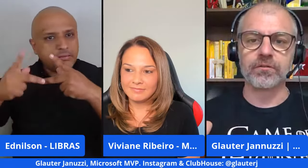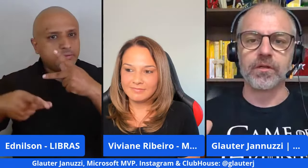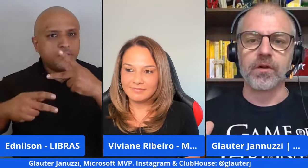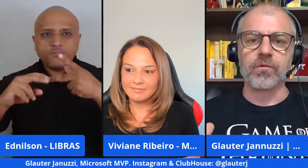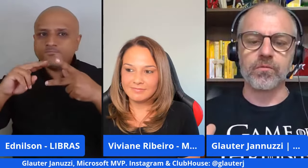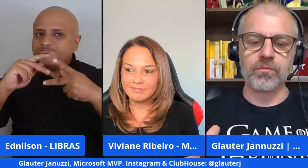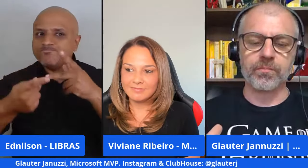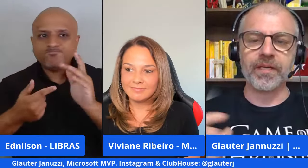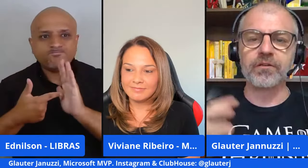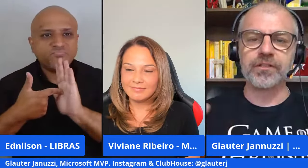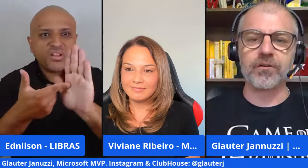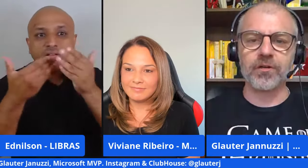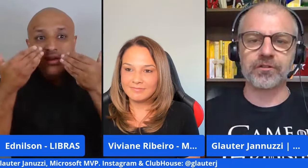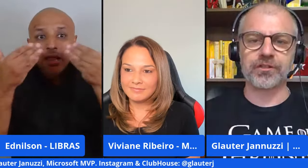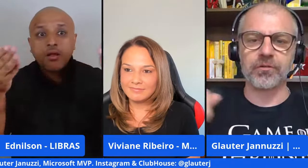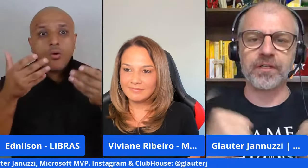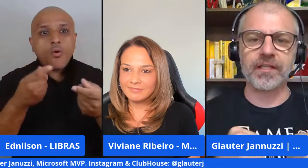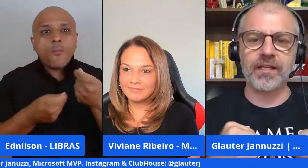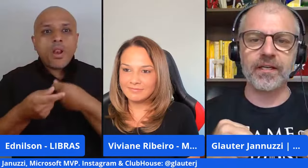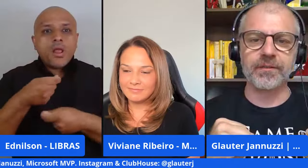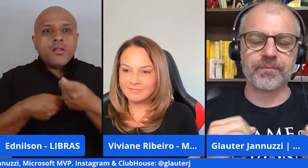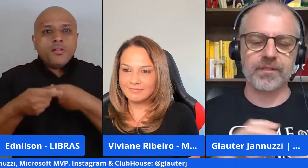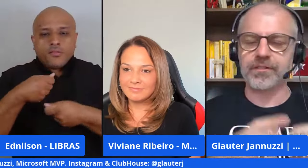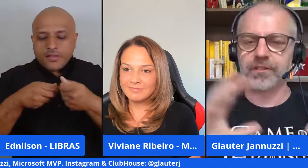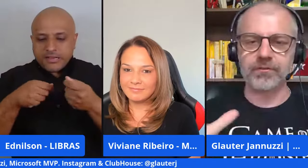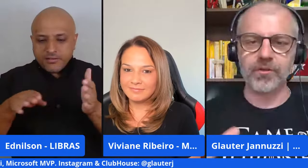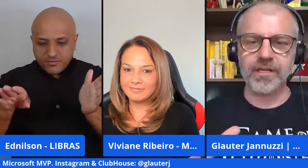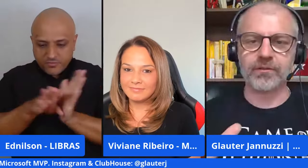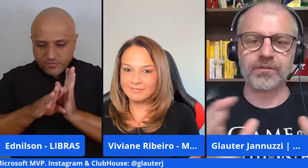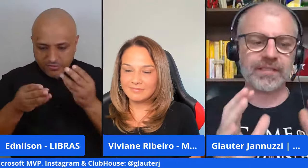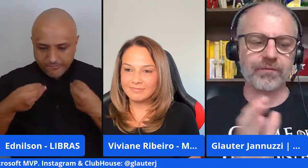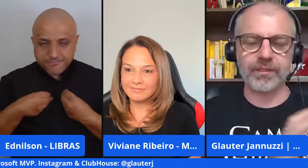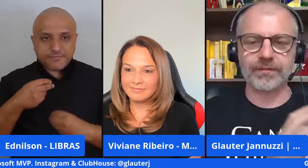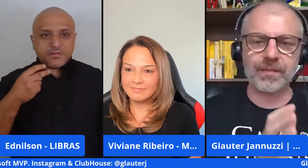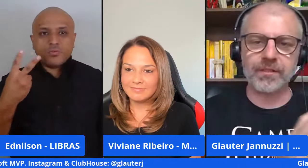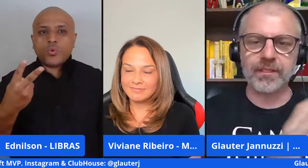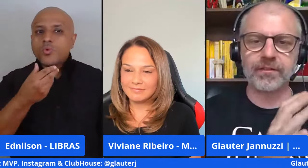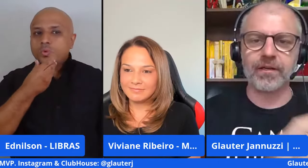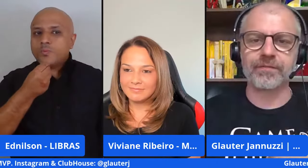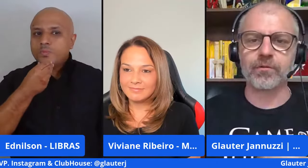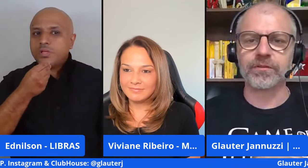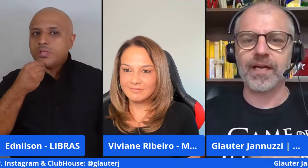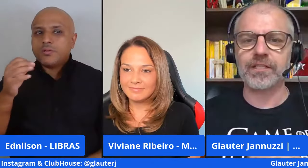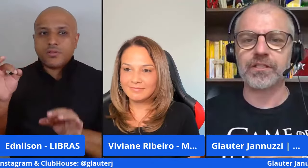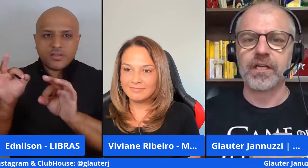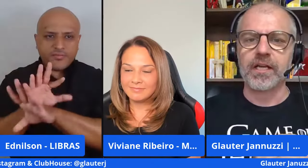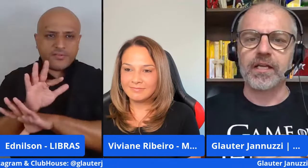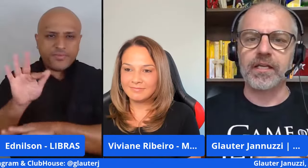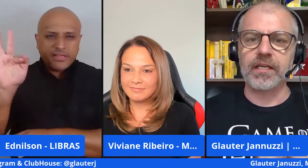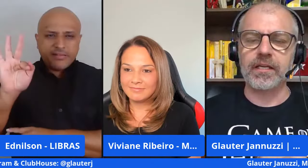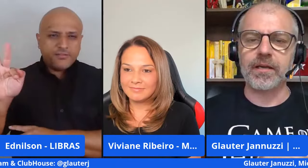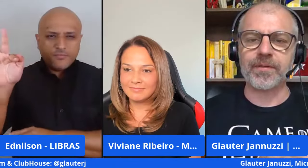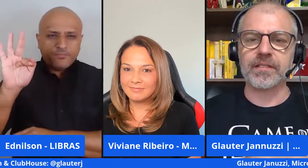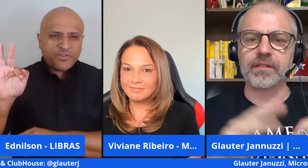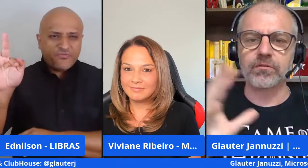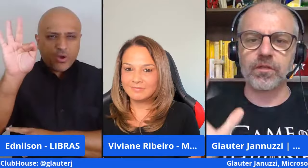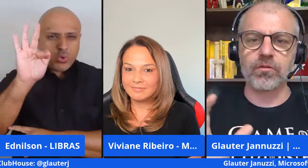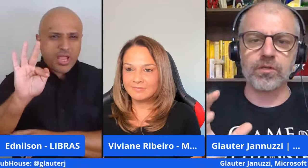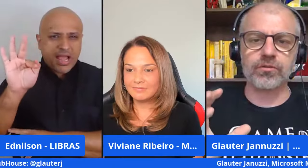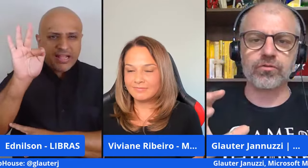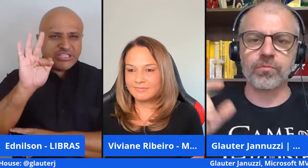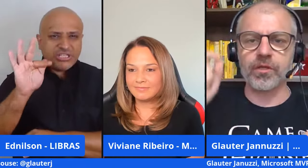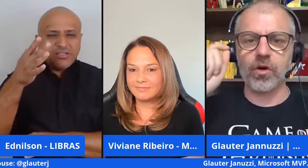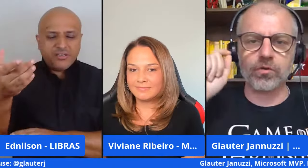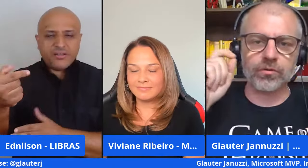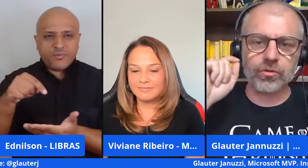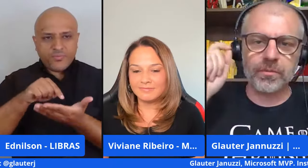mostrando um plano de negócio que chegou até ele de dois garotos que estavam ainda terminando a faculdade e apresentando um